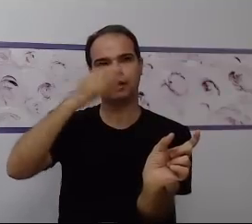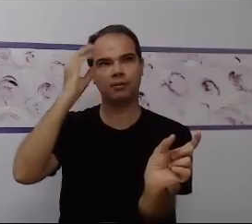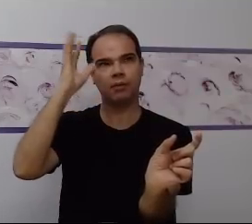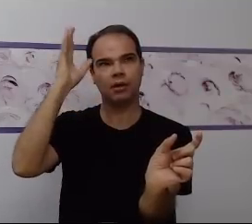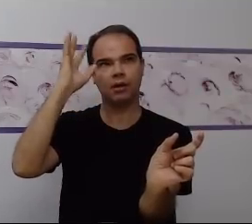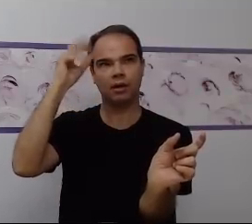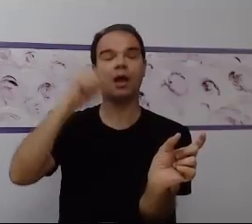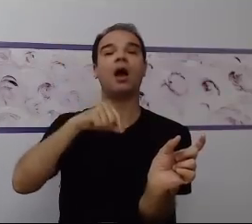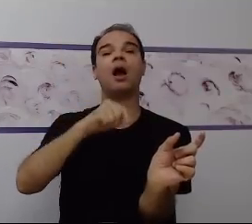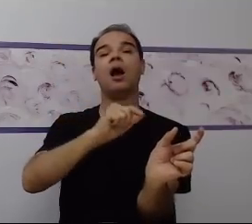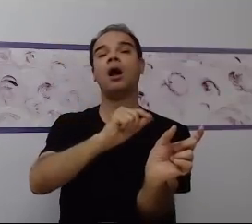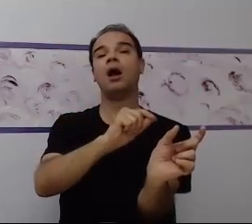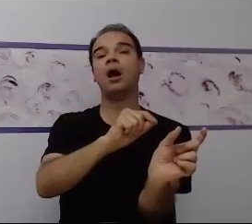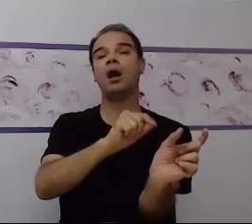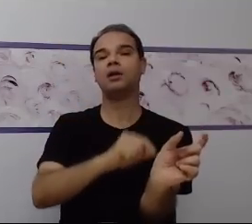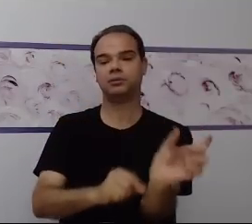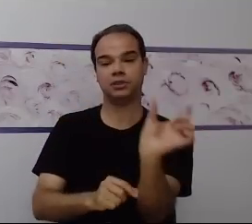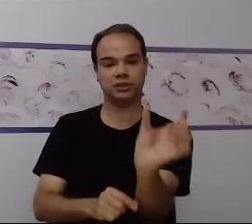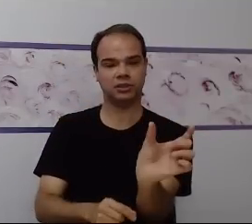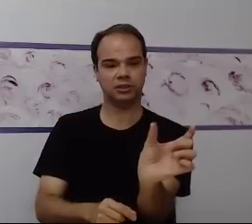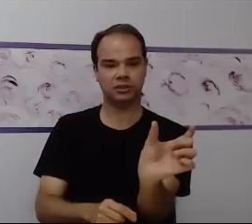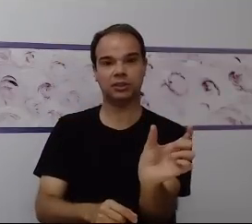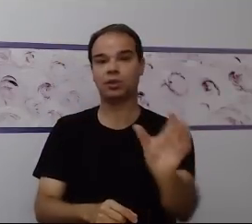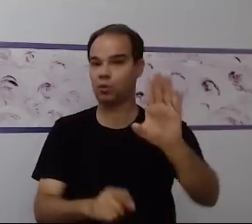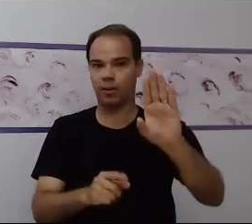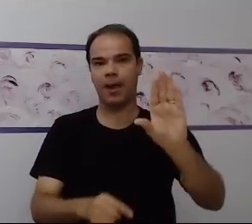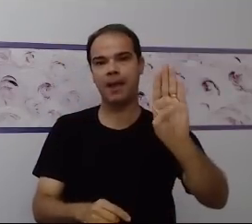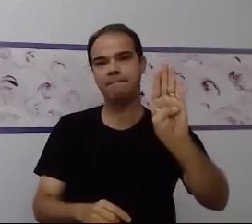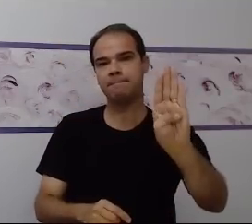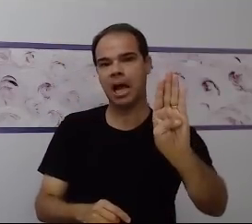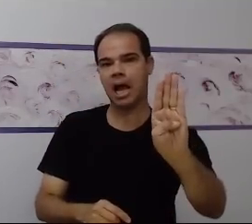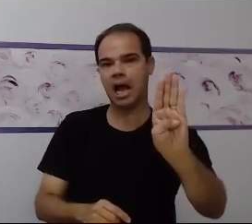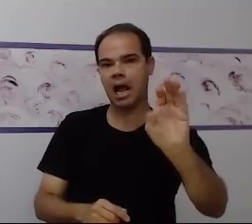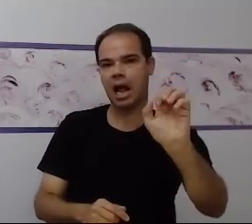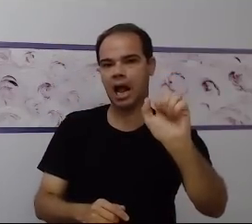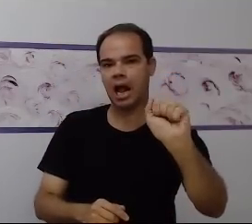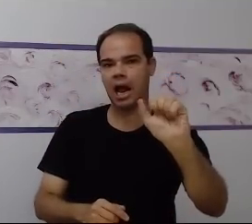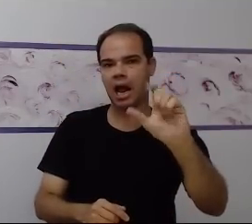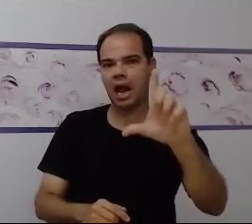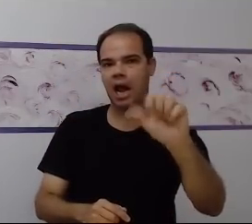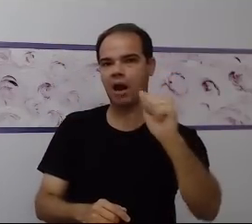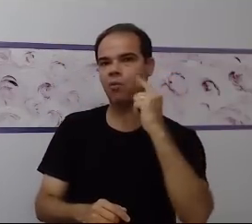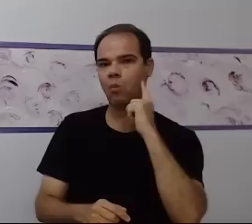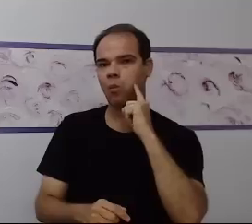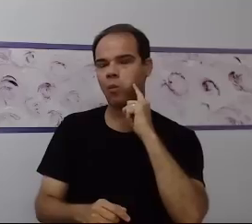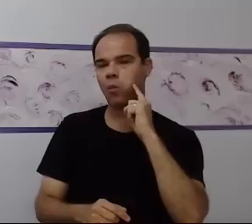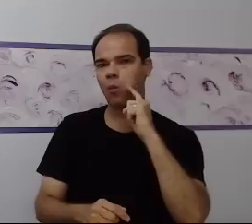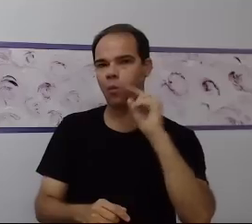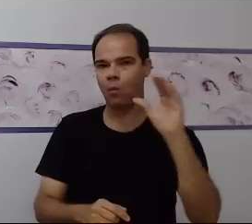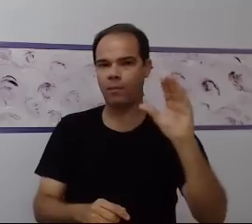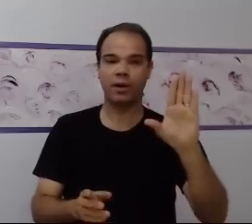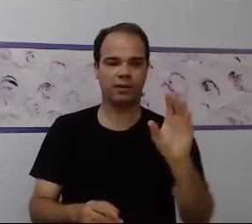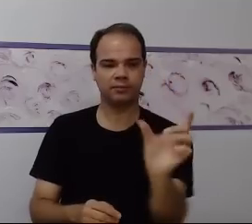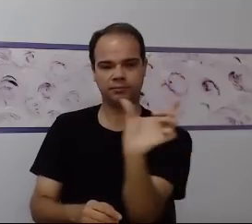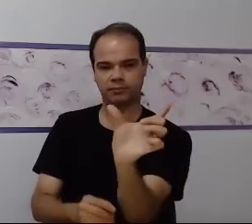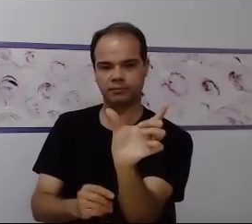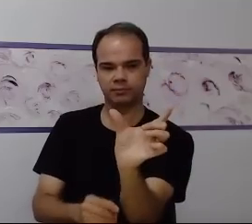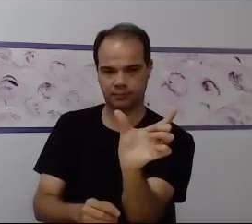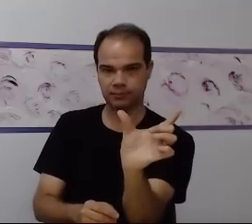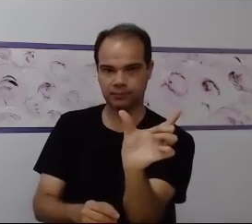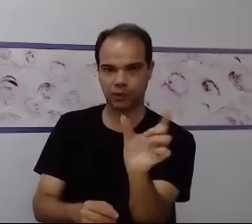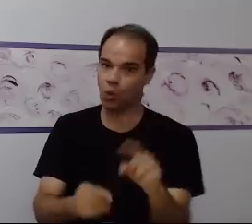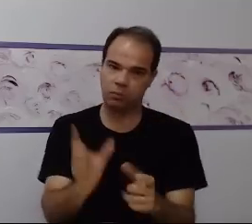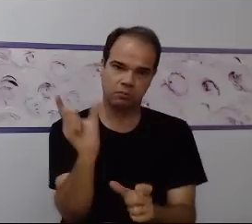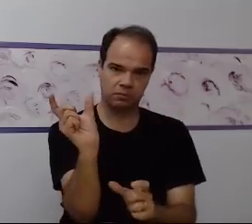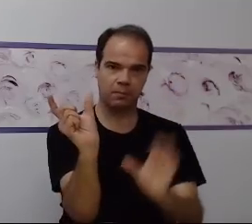a palavra inteira, então eu quero que ela aprenda bala, eu vou mostrar bala como um todo para ela. Quando eu mostro para essa criança ela de